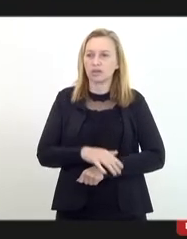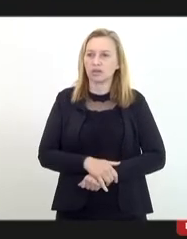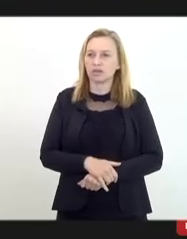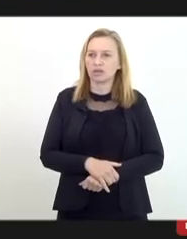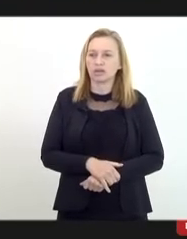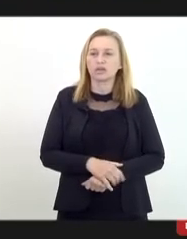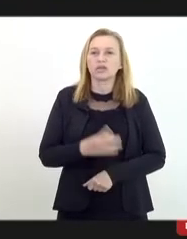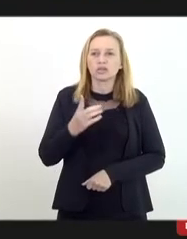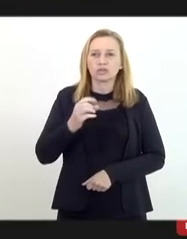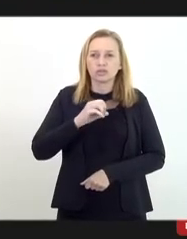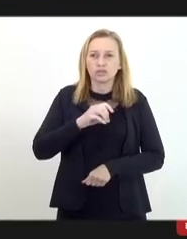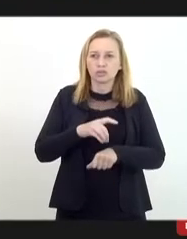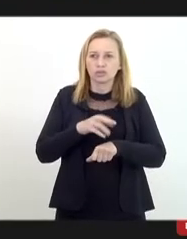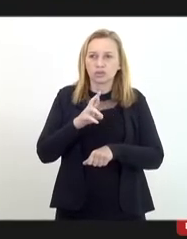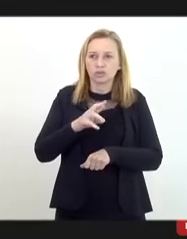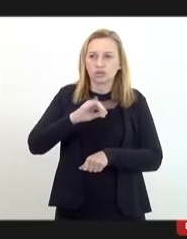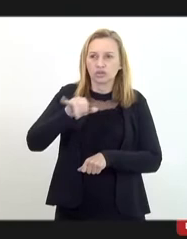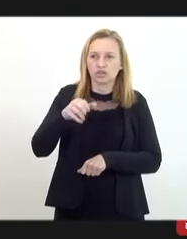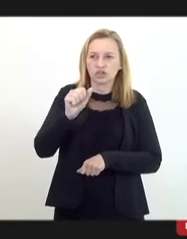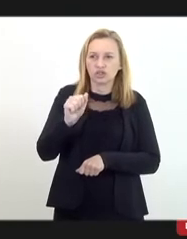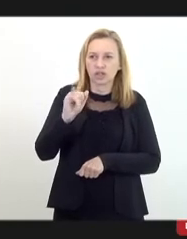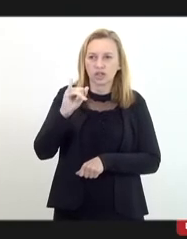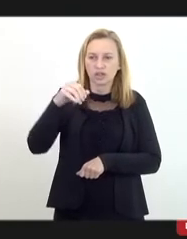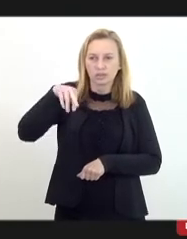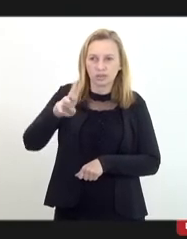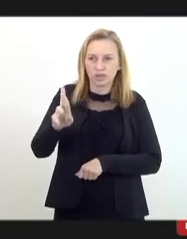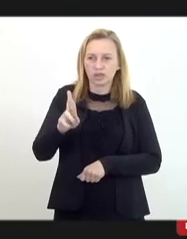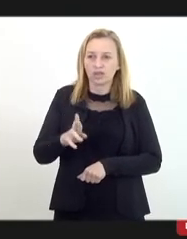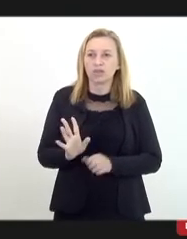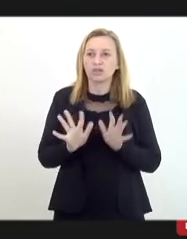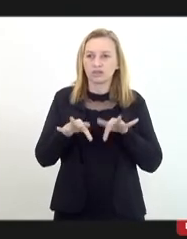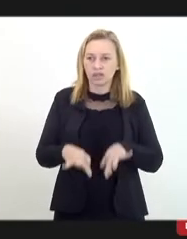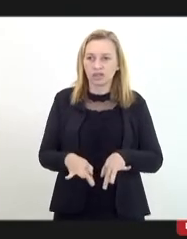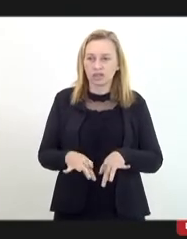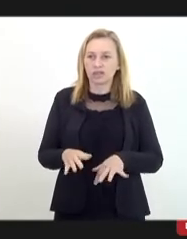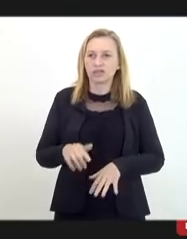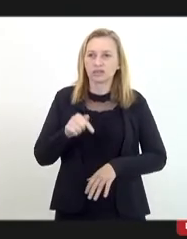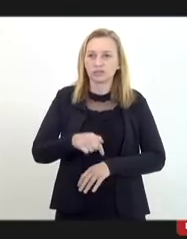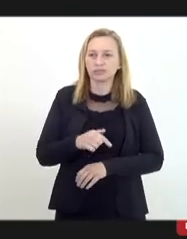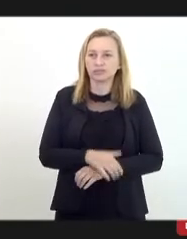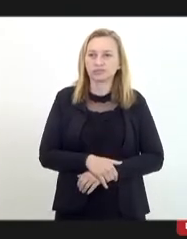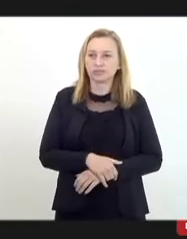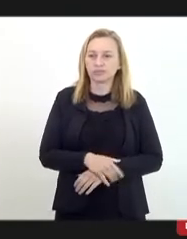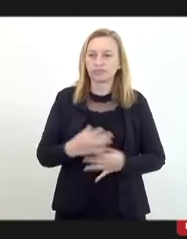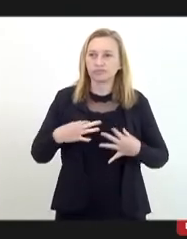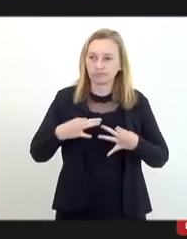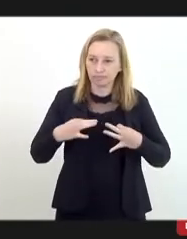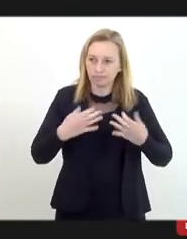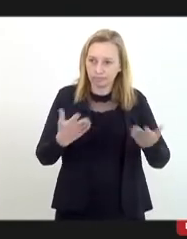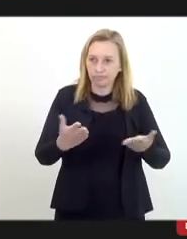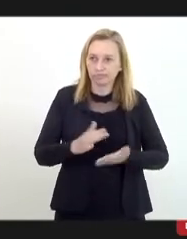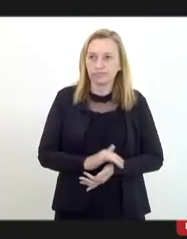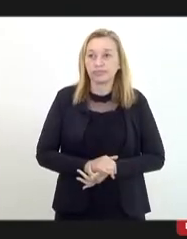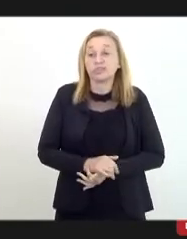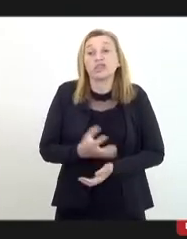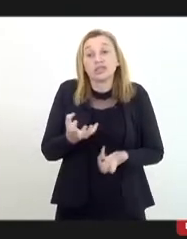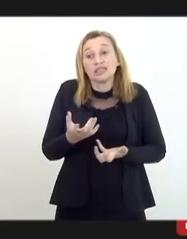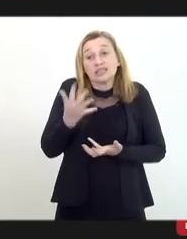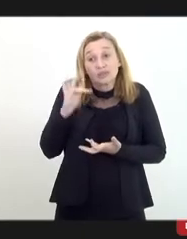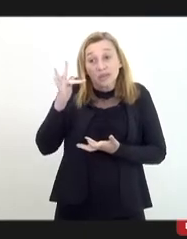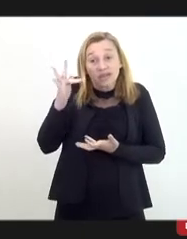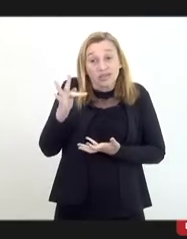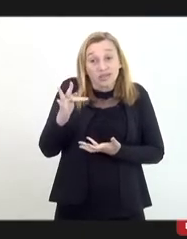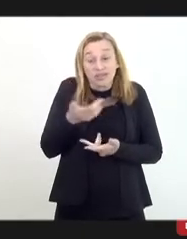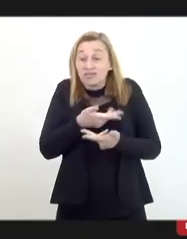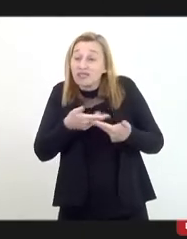Doutor Jaime? O cargo de segurança pública. Estou encerrando aqui e fico à disposição de vocês. Tentei ser breve, embora